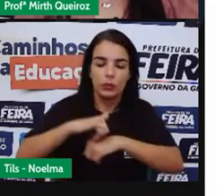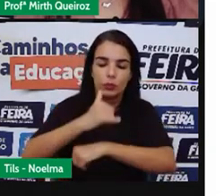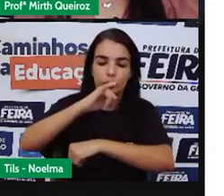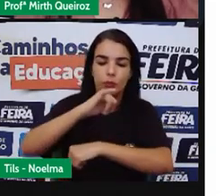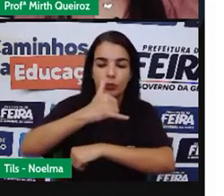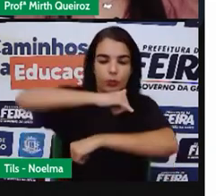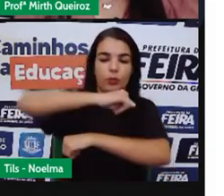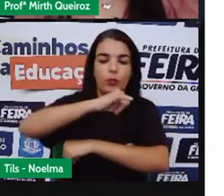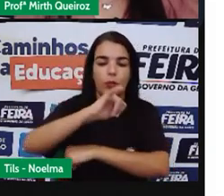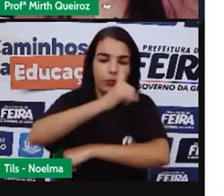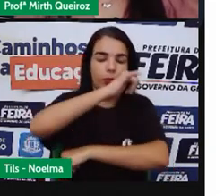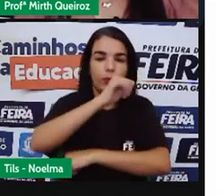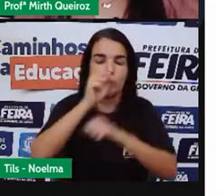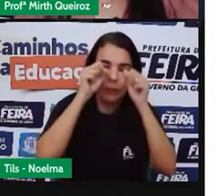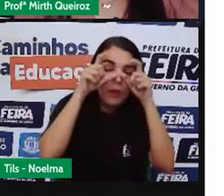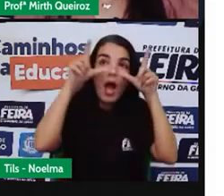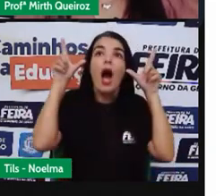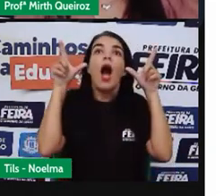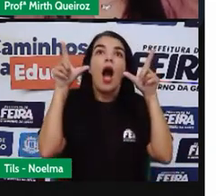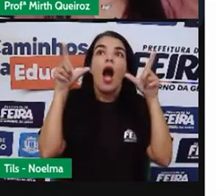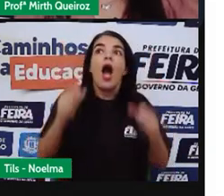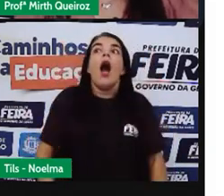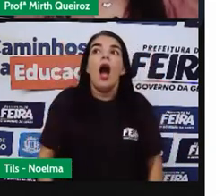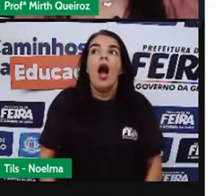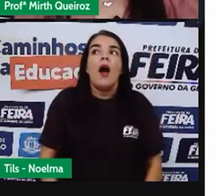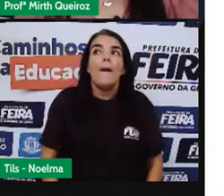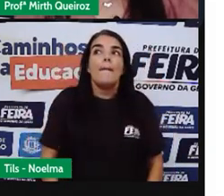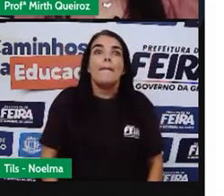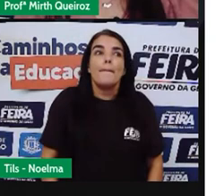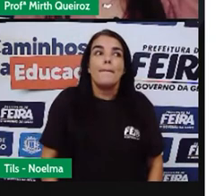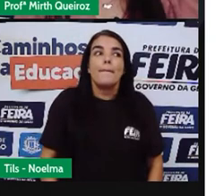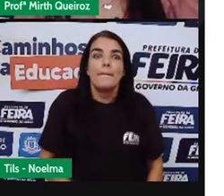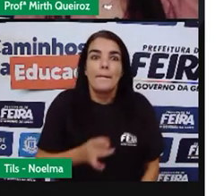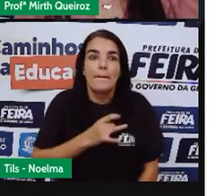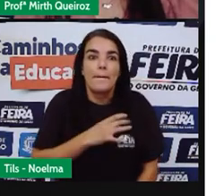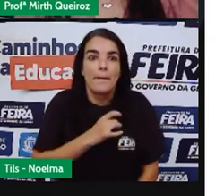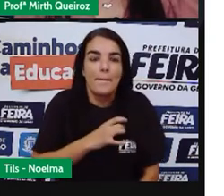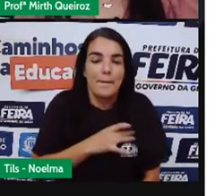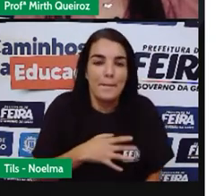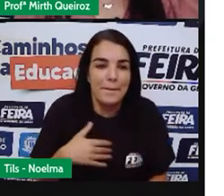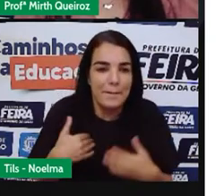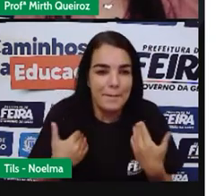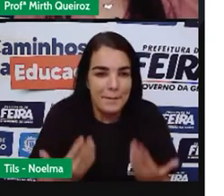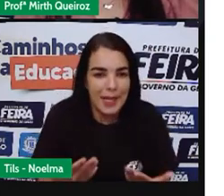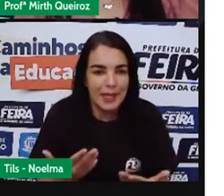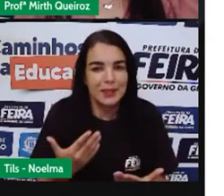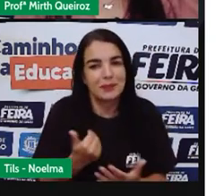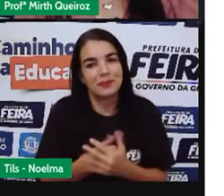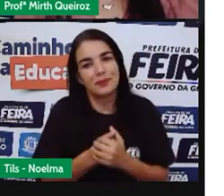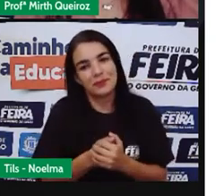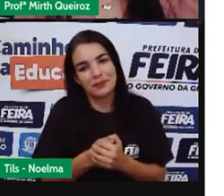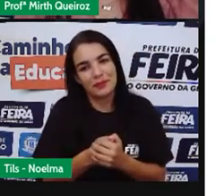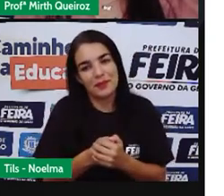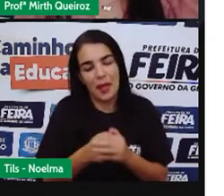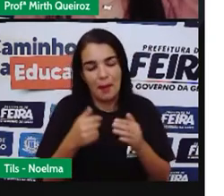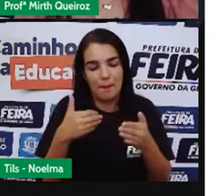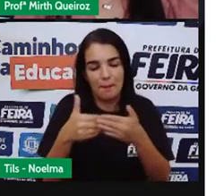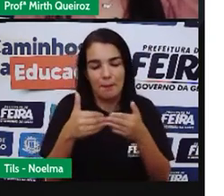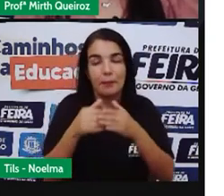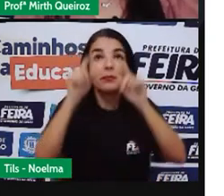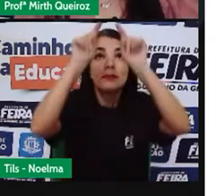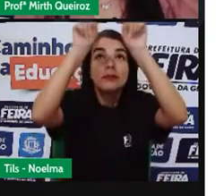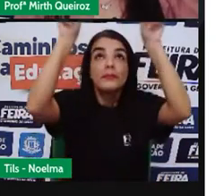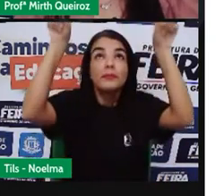avião, abre os olhos e fica cuidando a portinha do compartimento sobre a sua